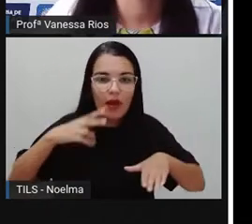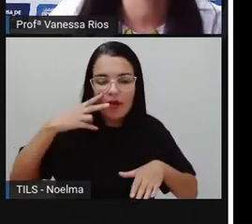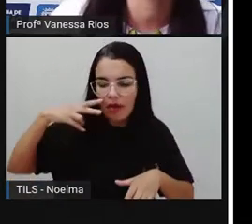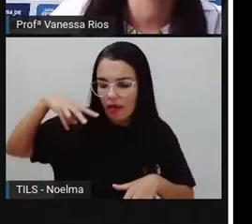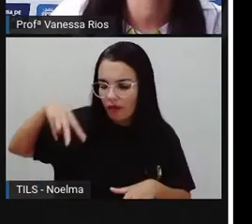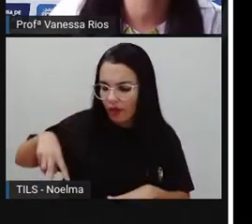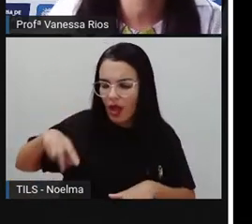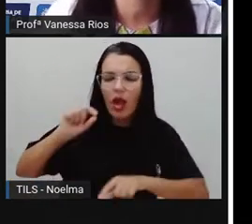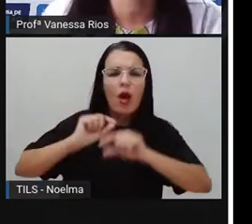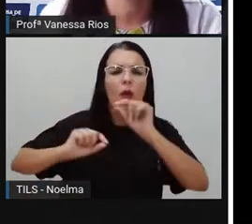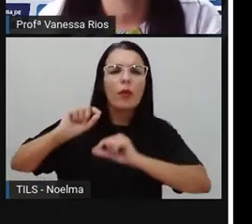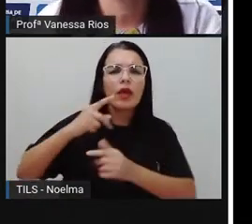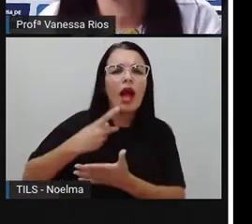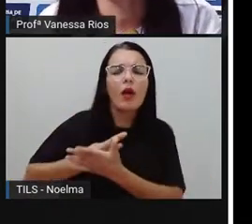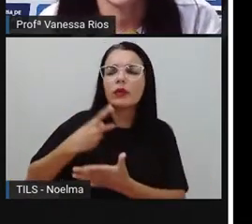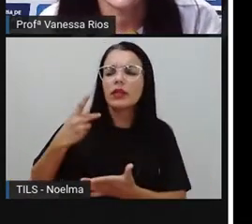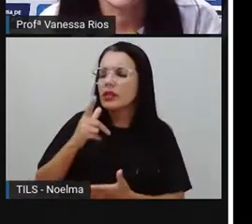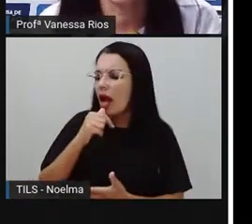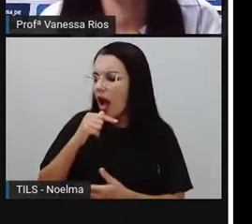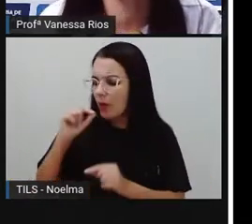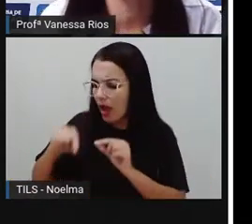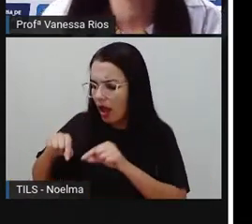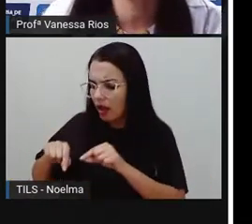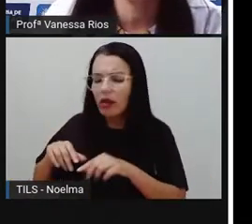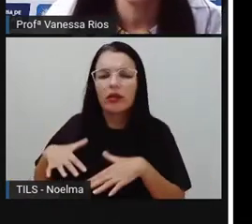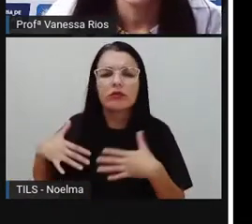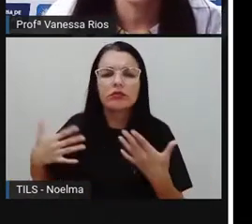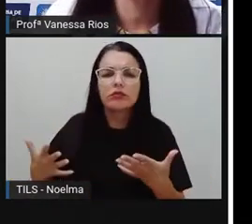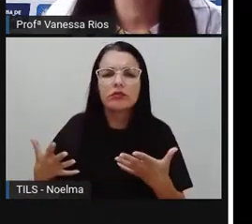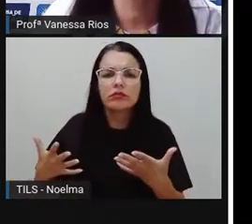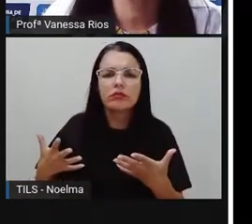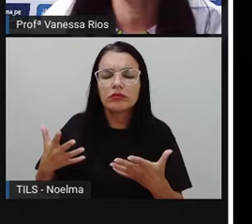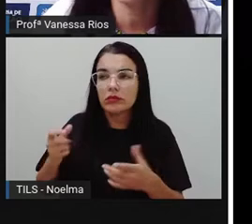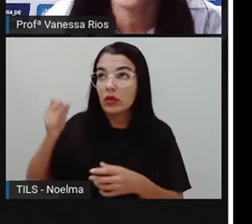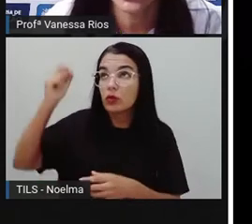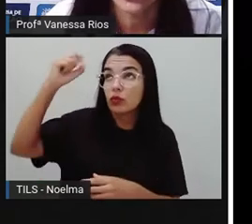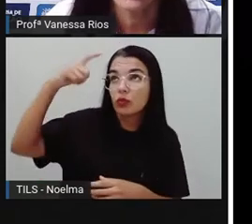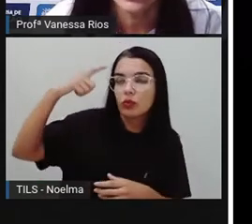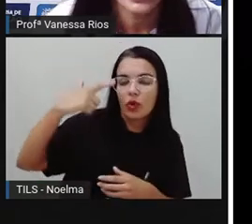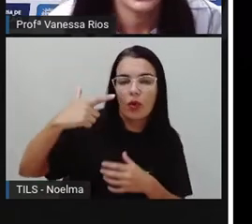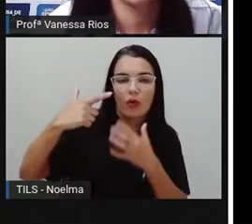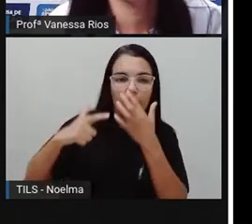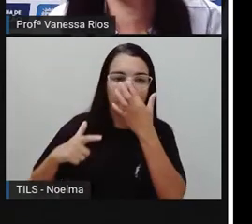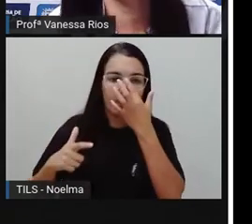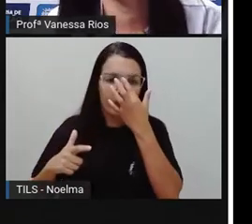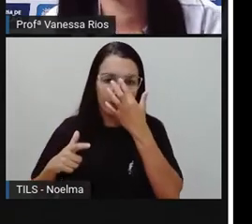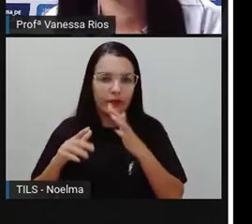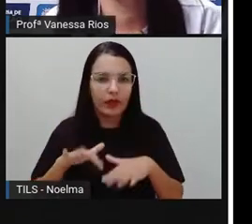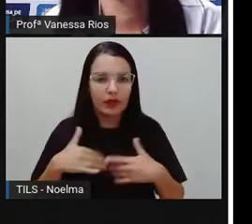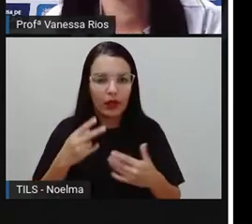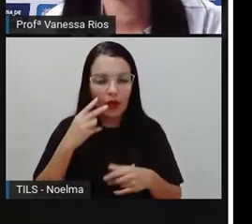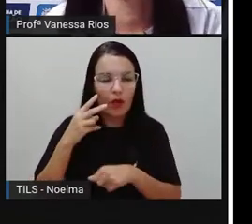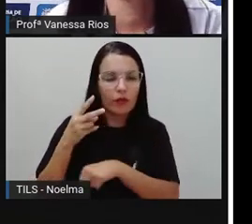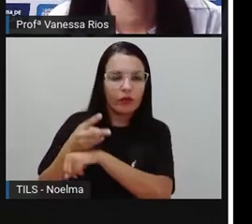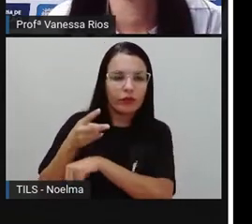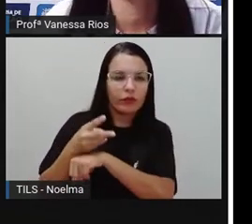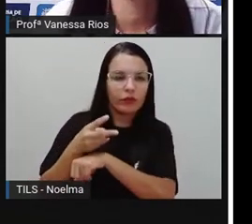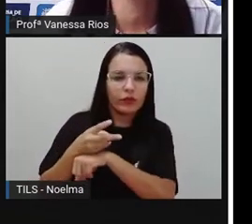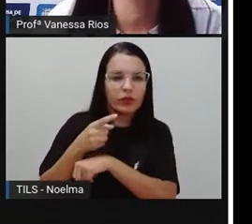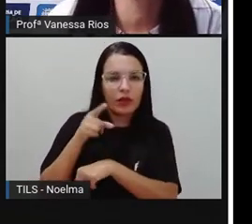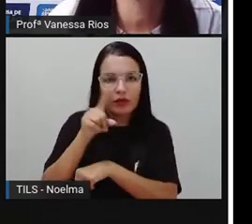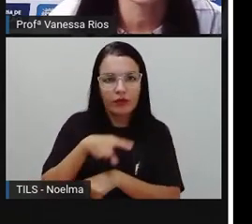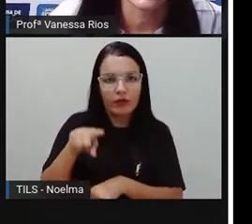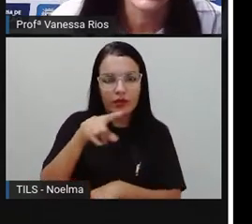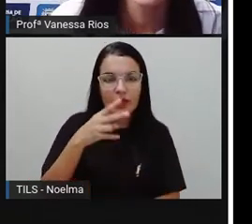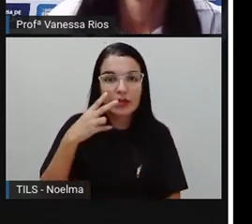o que é que acontecia com essa água exposta à luz do sol. A Pró trouxe esse vídeo aqui, né? Para